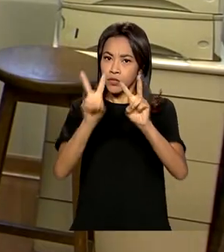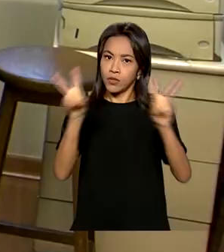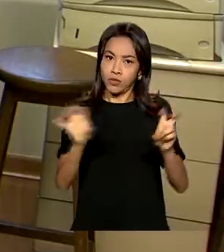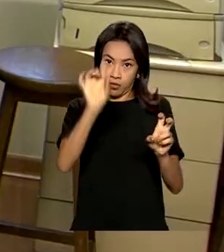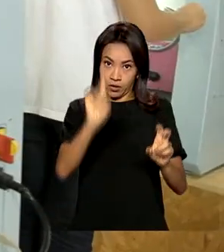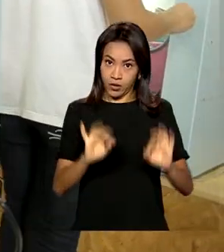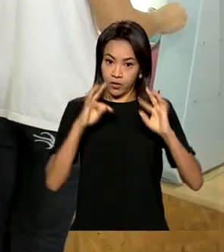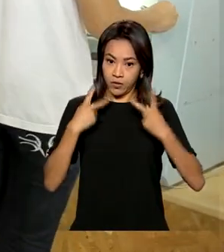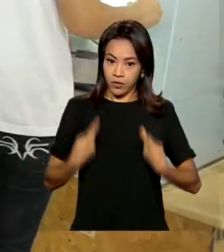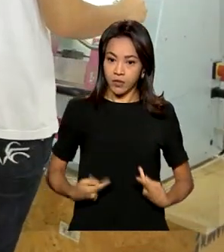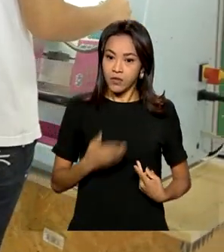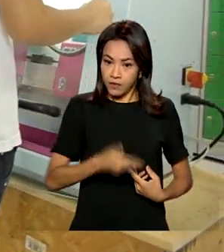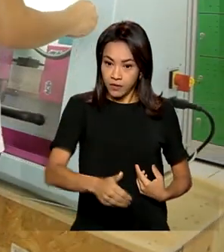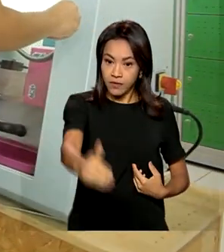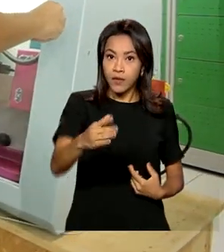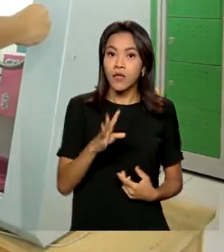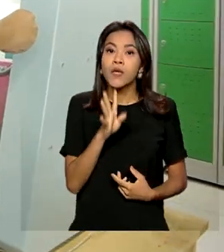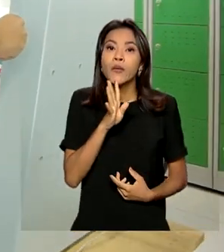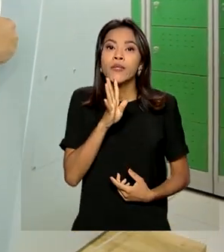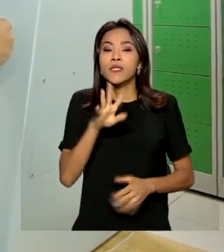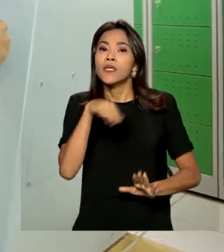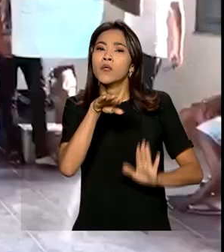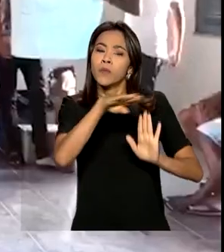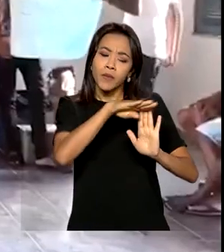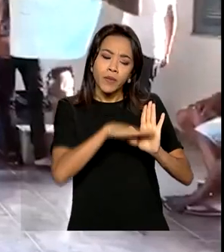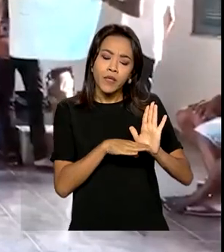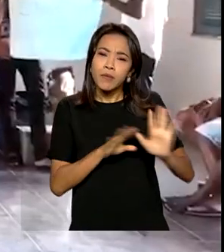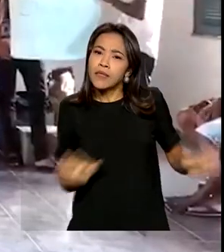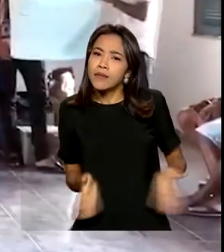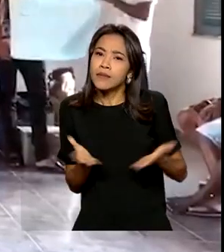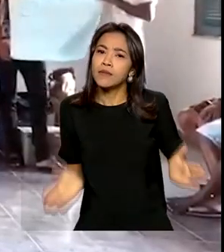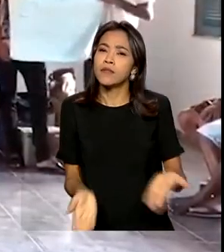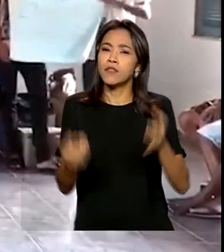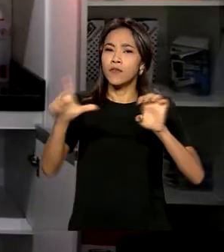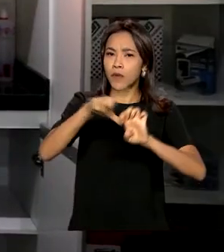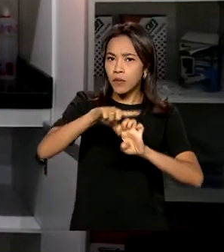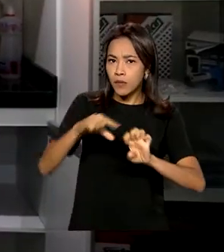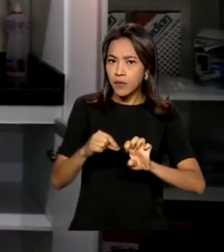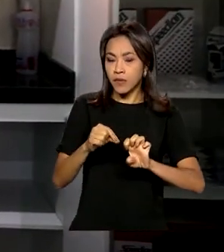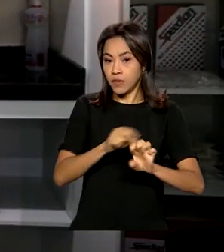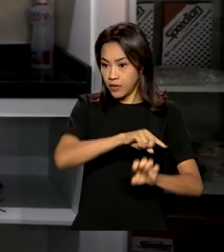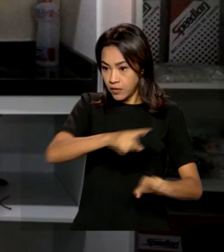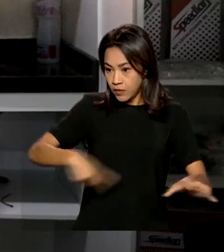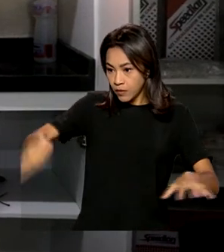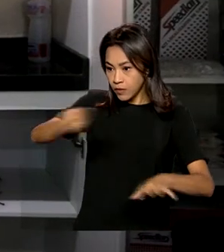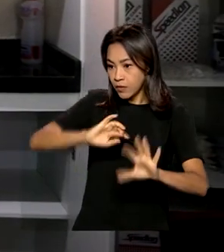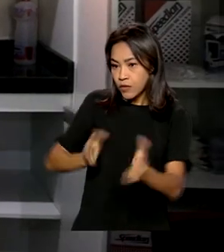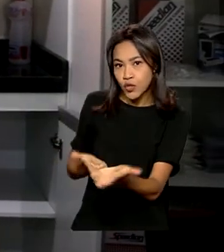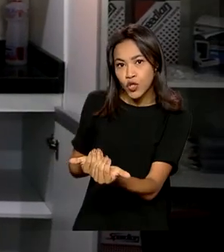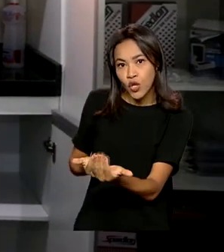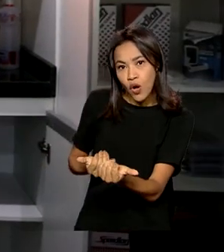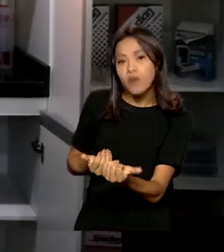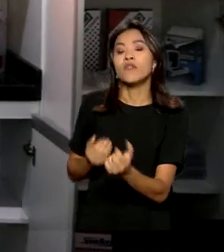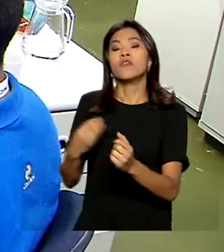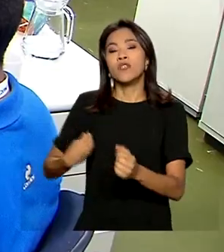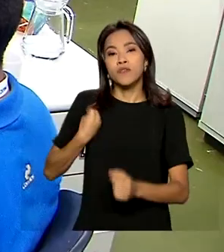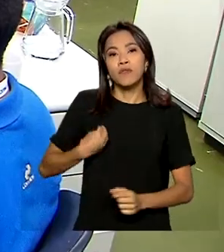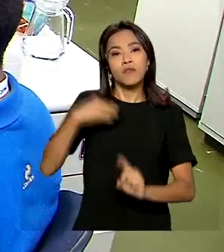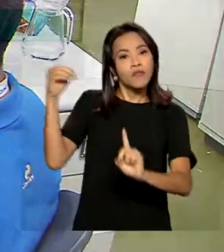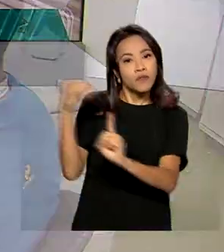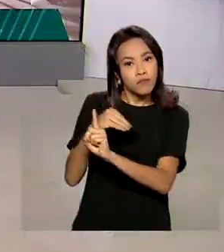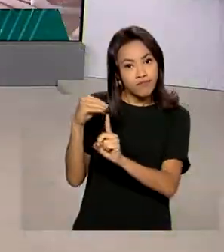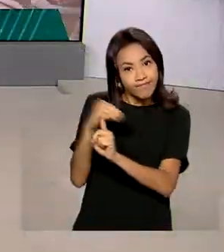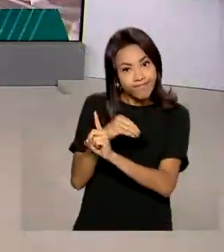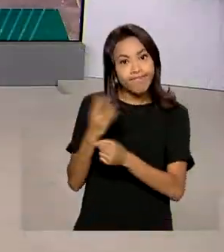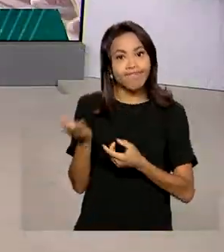você vai conhecer um programa que incentiva o empreendedorismo entre jovens em estado de vulnerabilidade.